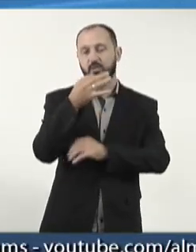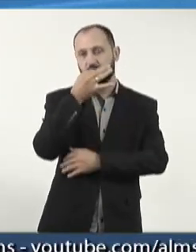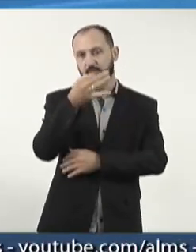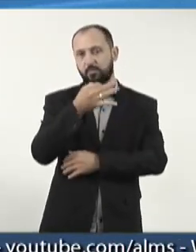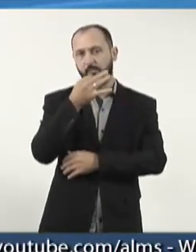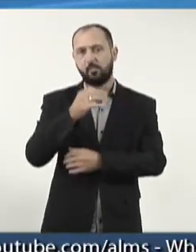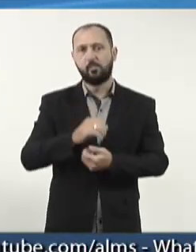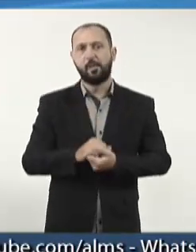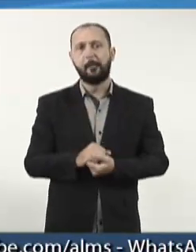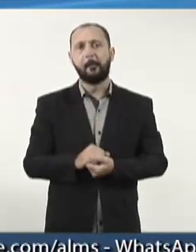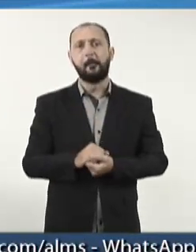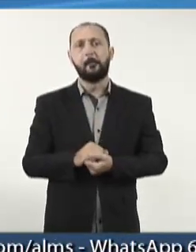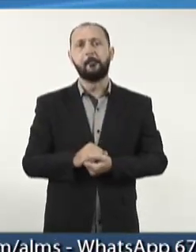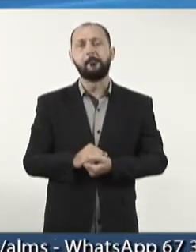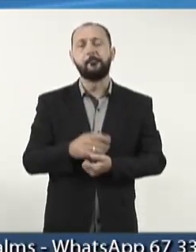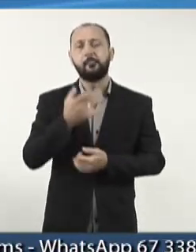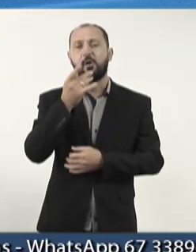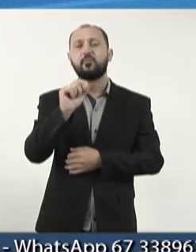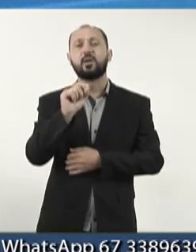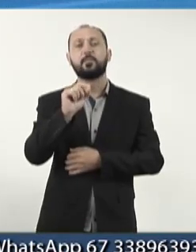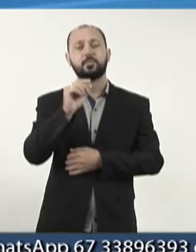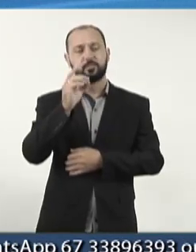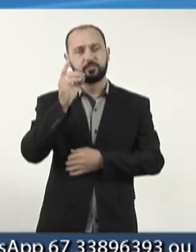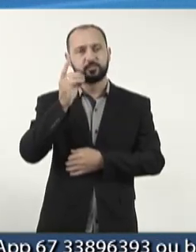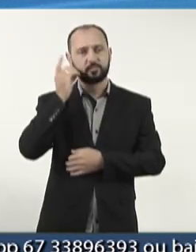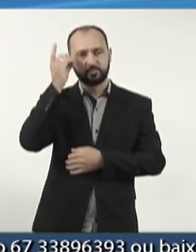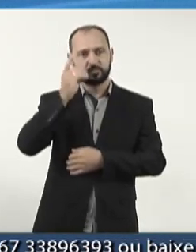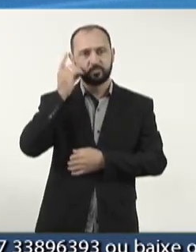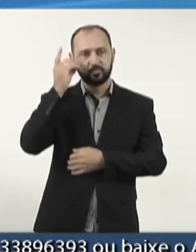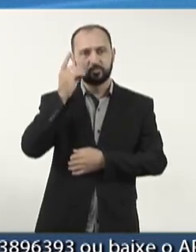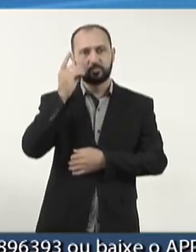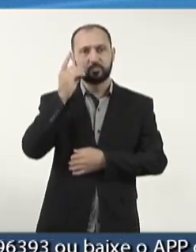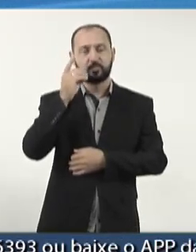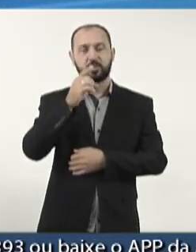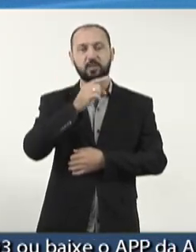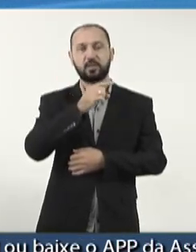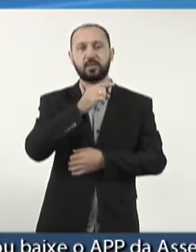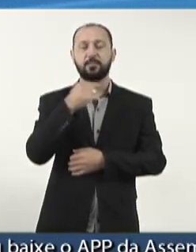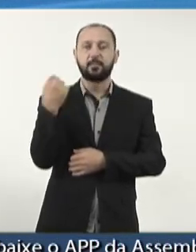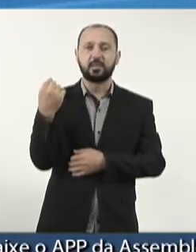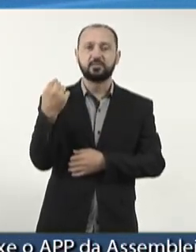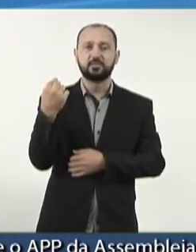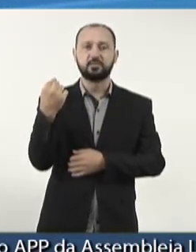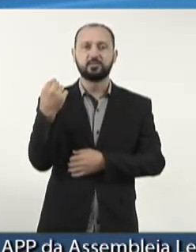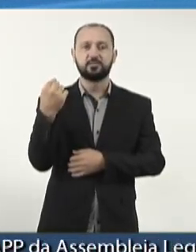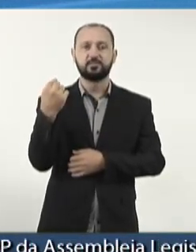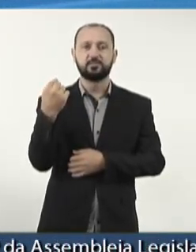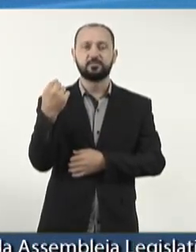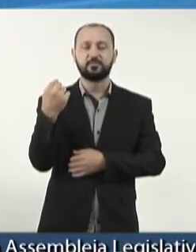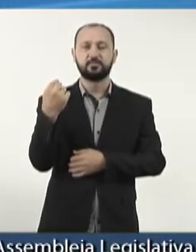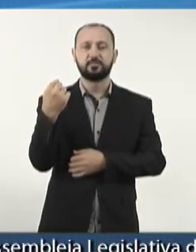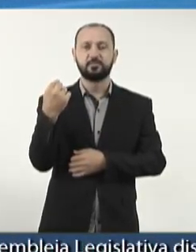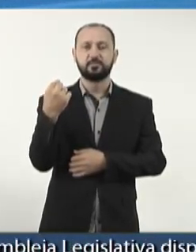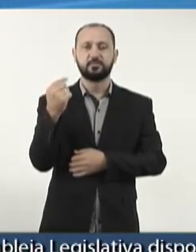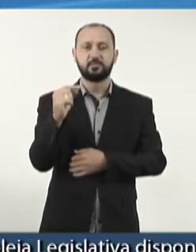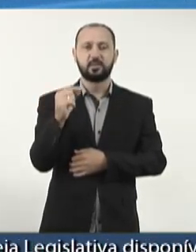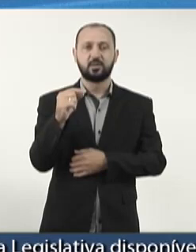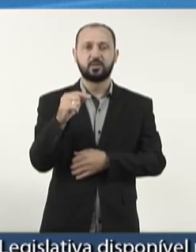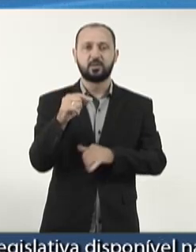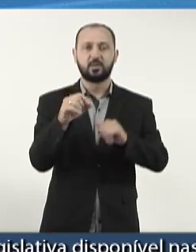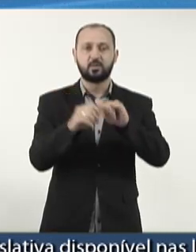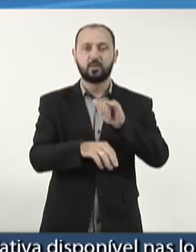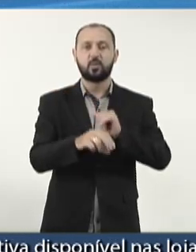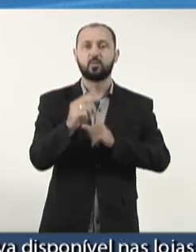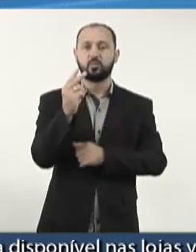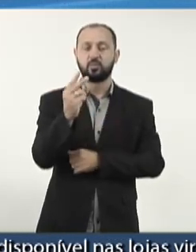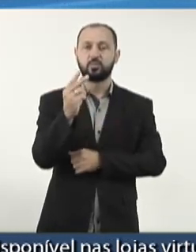e eu queria dizer ao deputado o seguinte, que o que mata um produto de agricultura é o 2